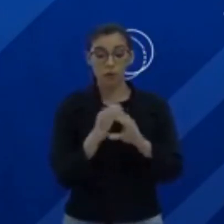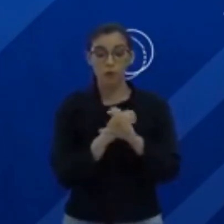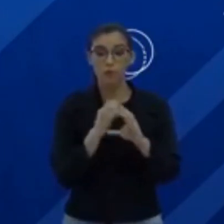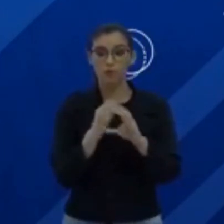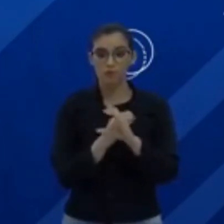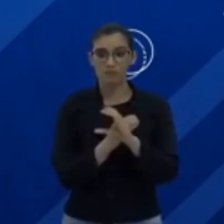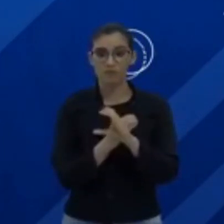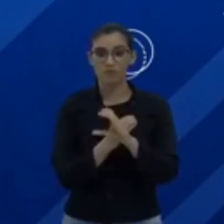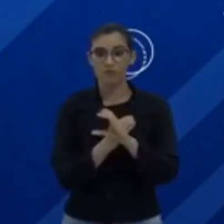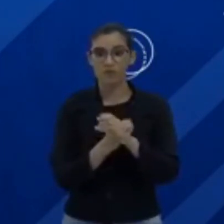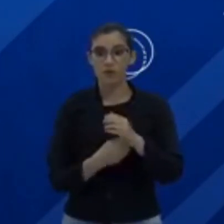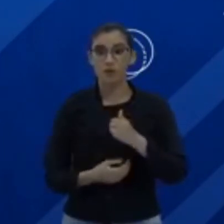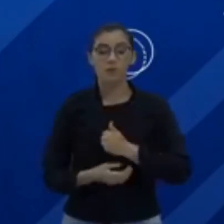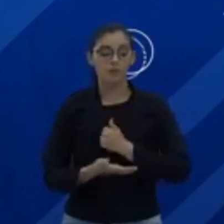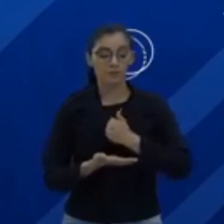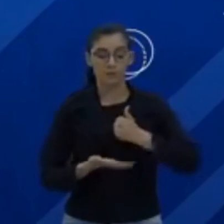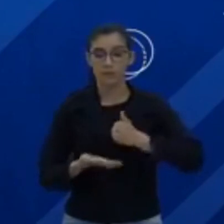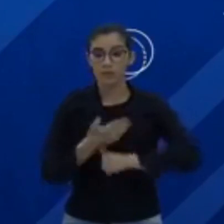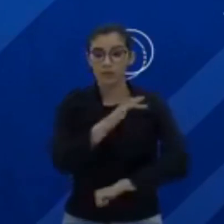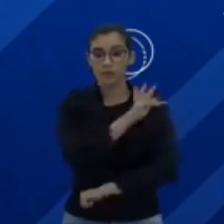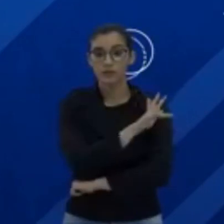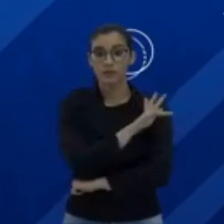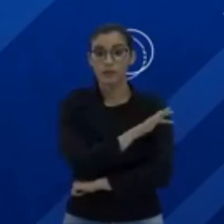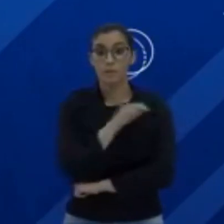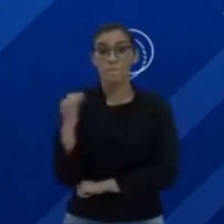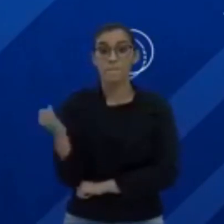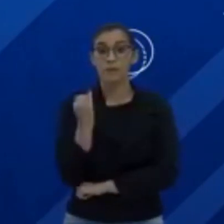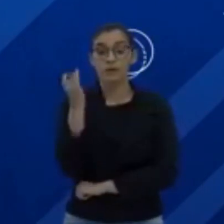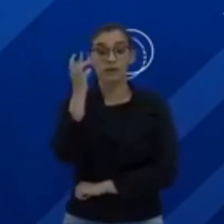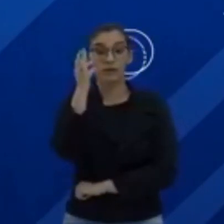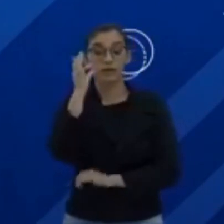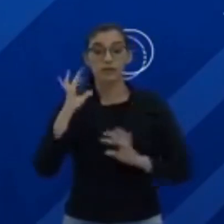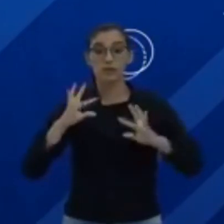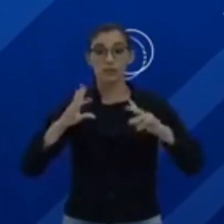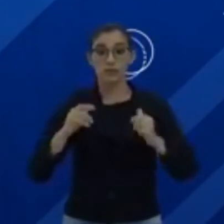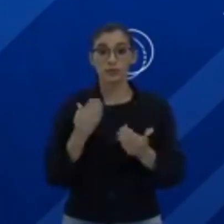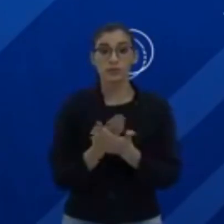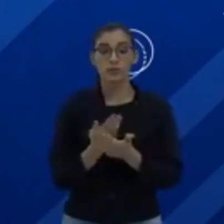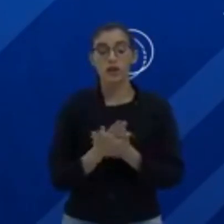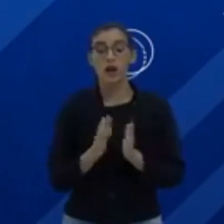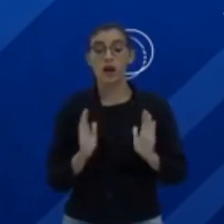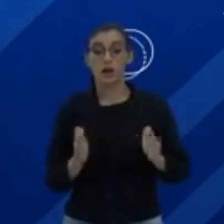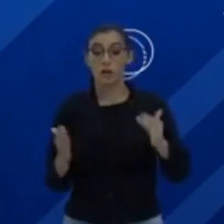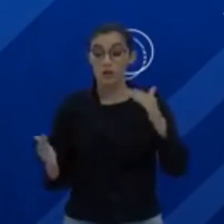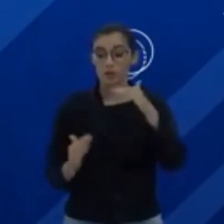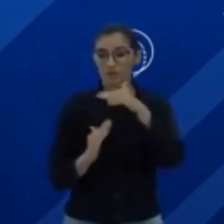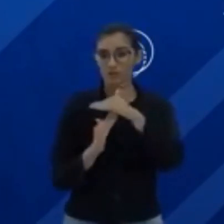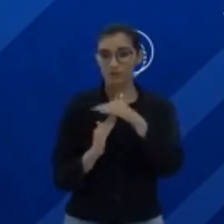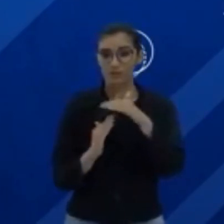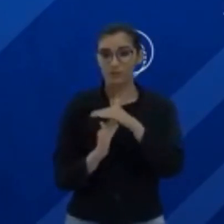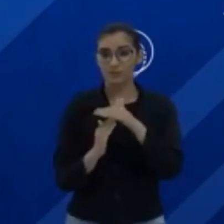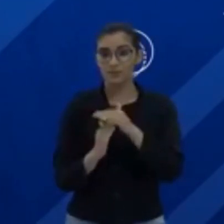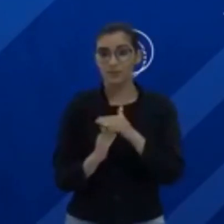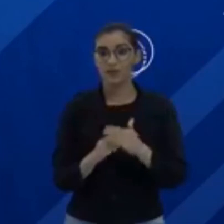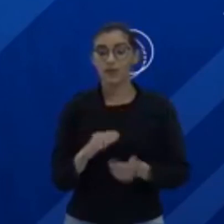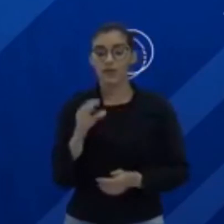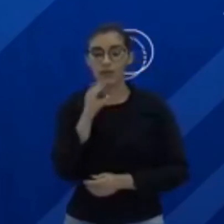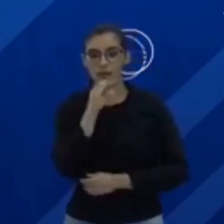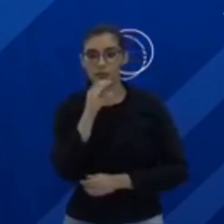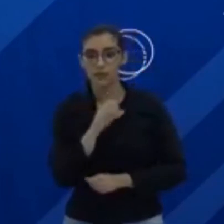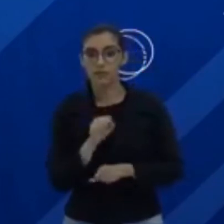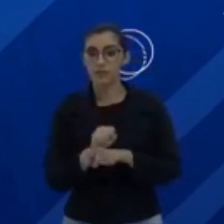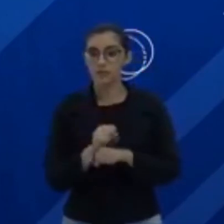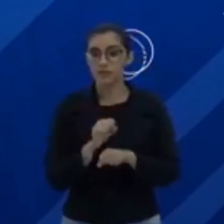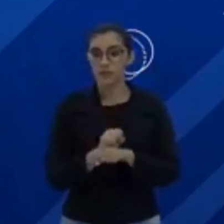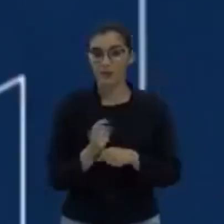importante você estar assistindo todas as aulas aí, ok? Agora a gente vai para um breve intervalo comercial, então não saia